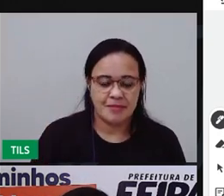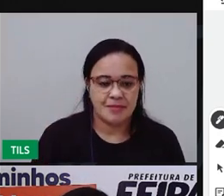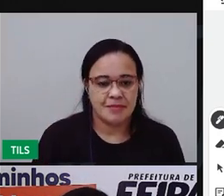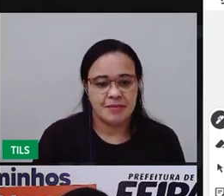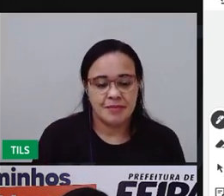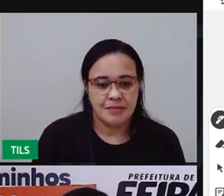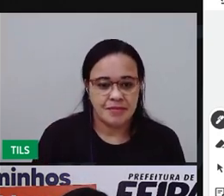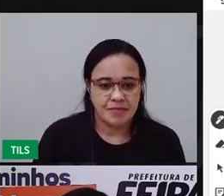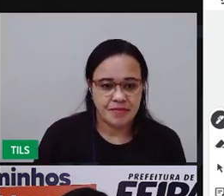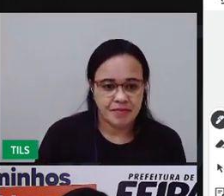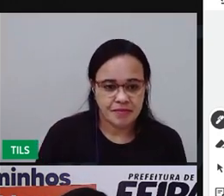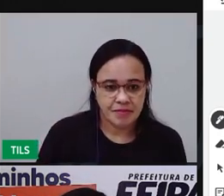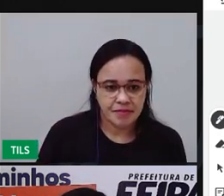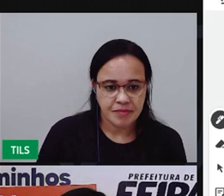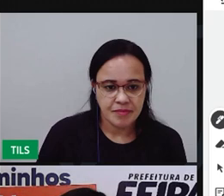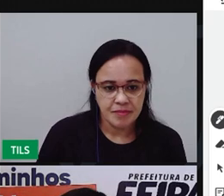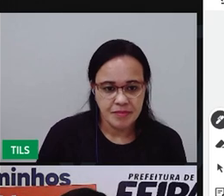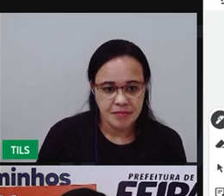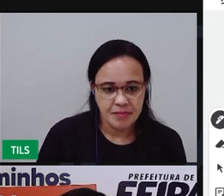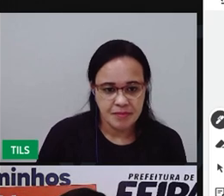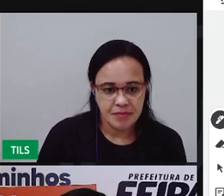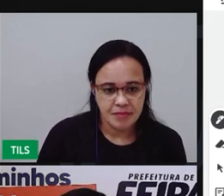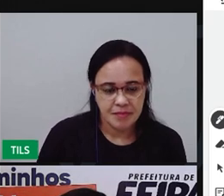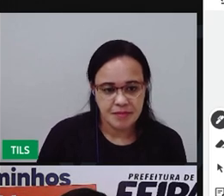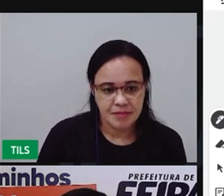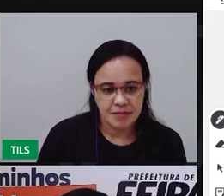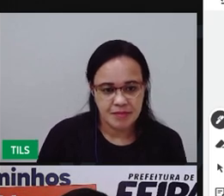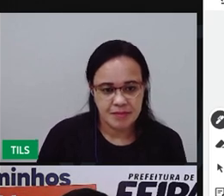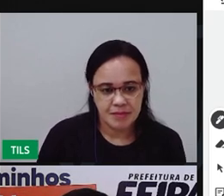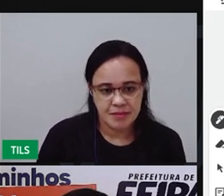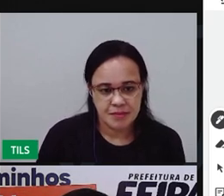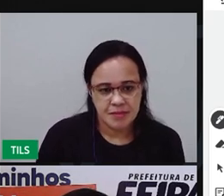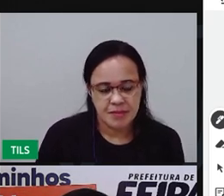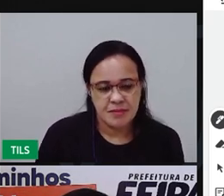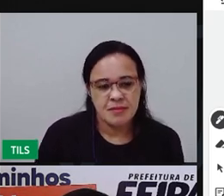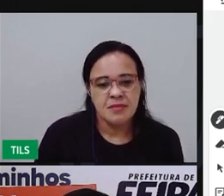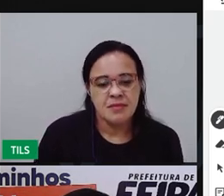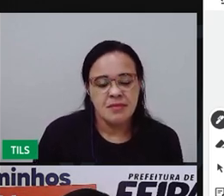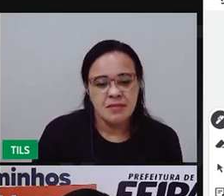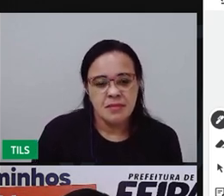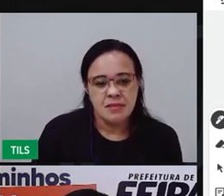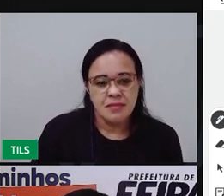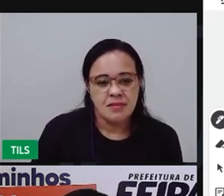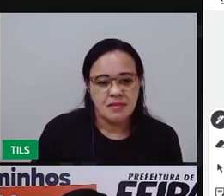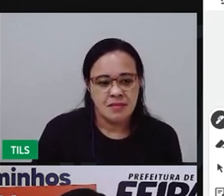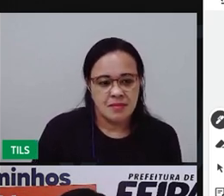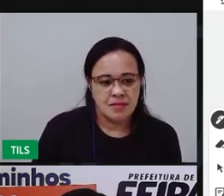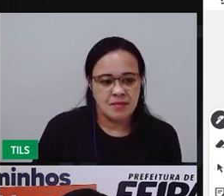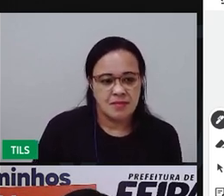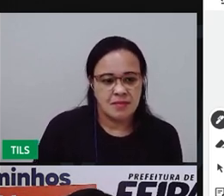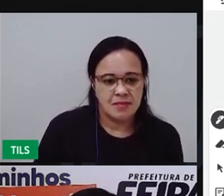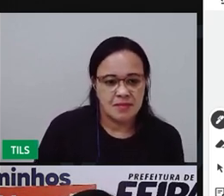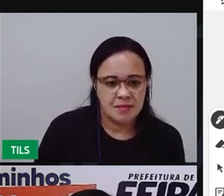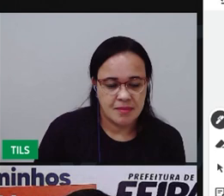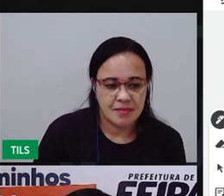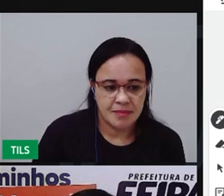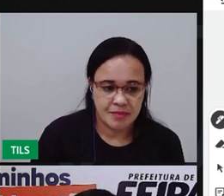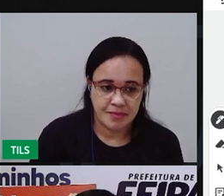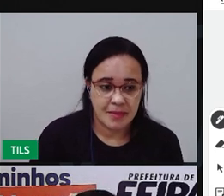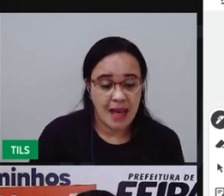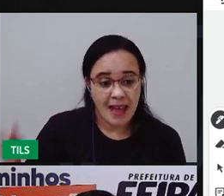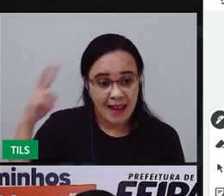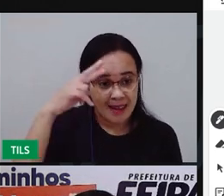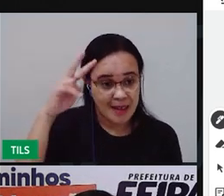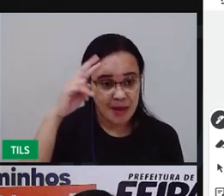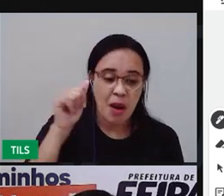Vamos riscar aqui, ó, dessa quantidade. Número oito. Porque se ela comeu, diminuiu. Ela não